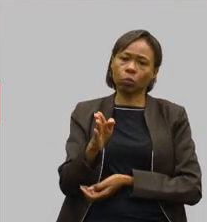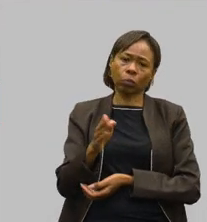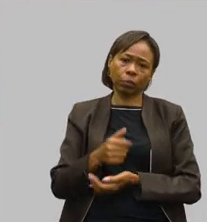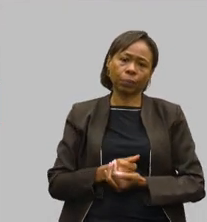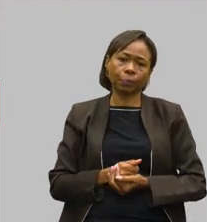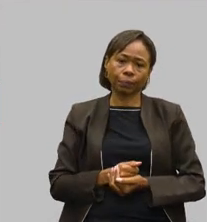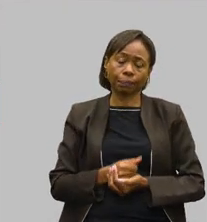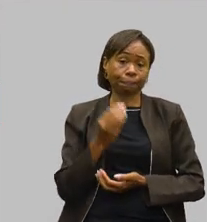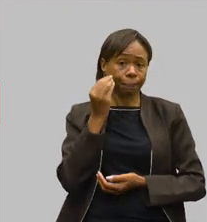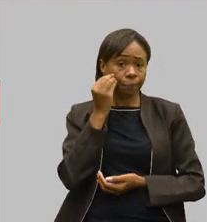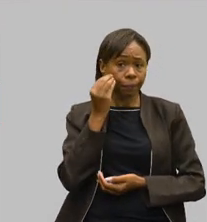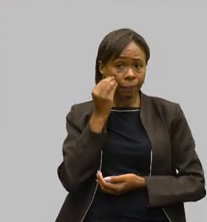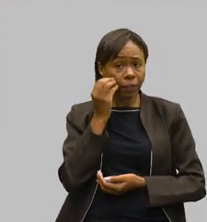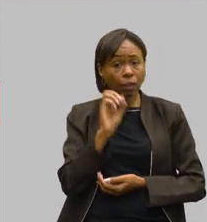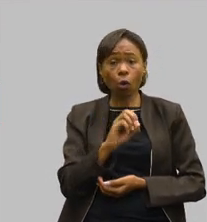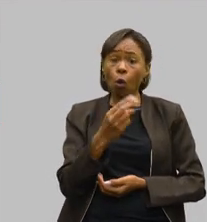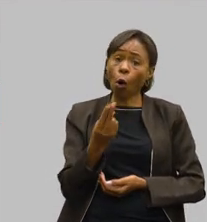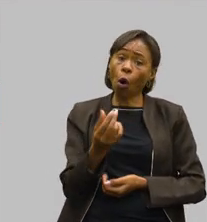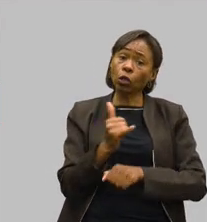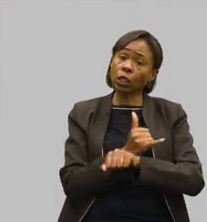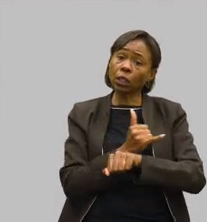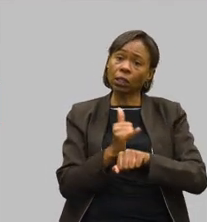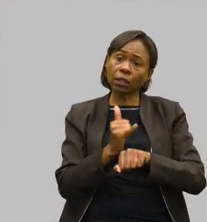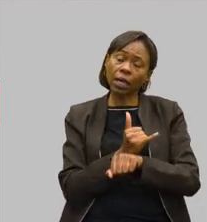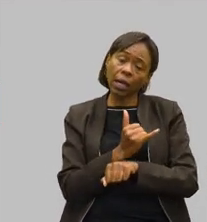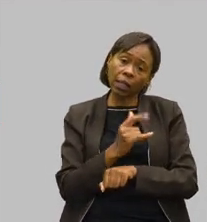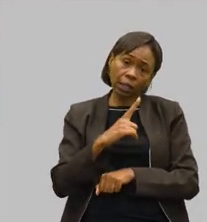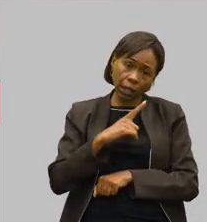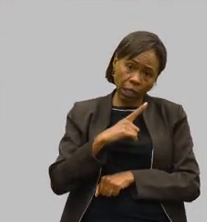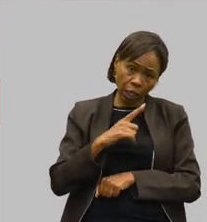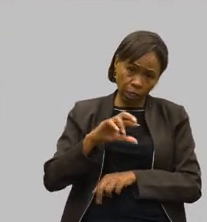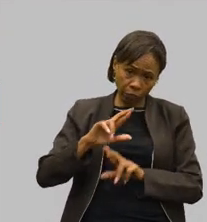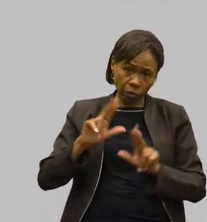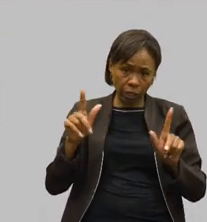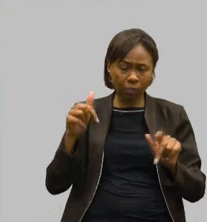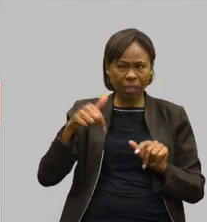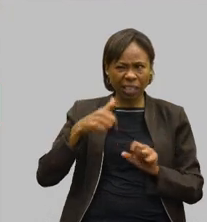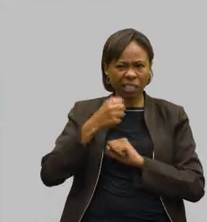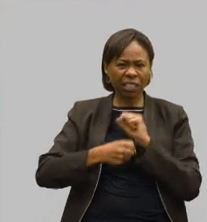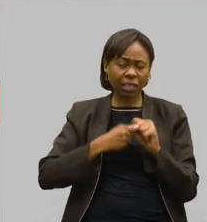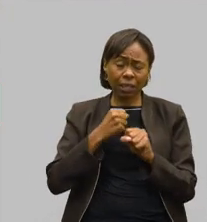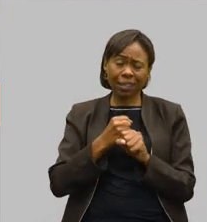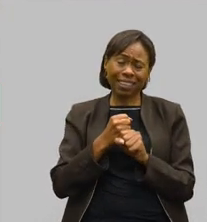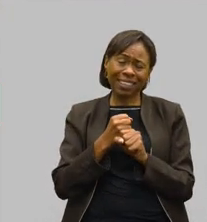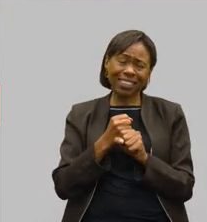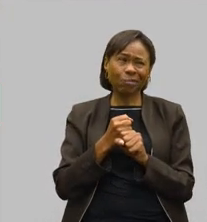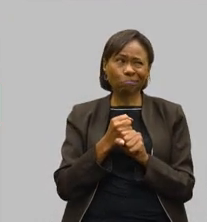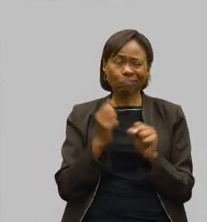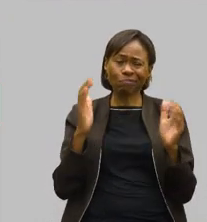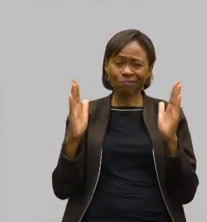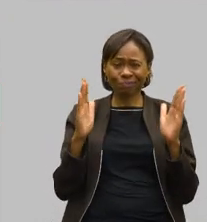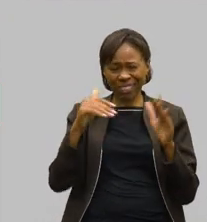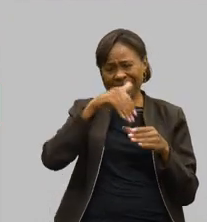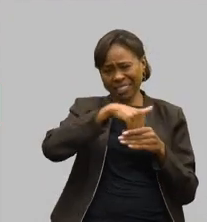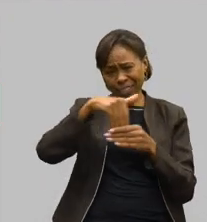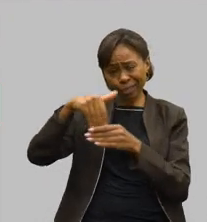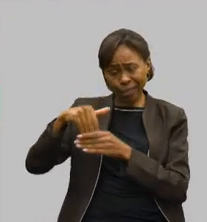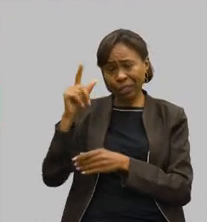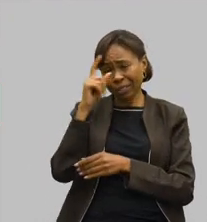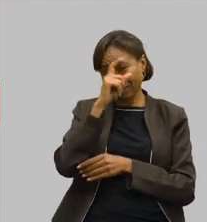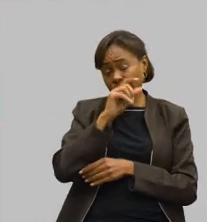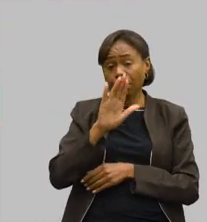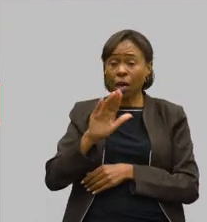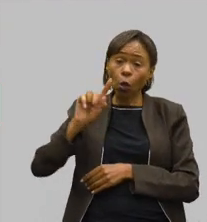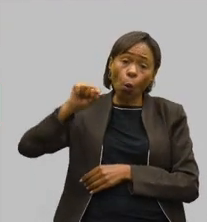E se tem alguma ação diferente aí para esse ano, o ano eleitoral é mais difícil, mas para o próximo ano aí